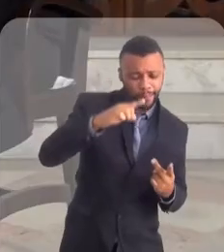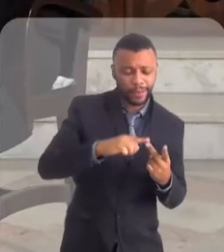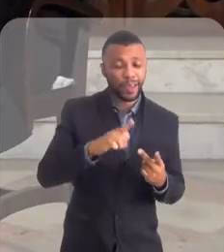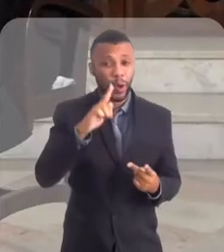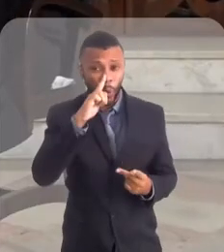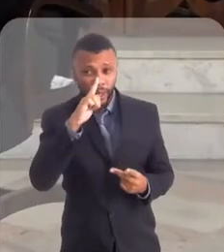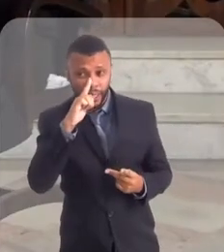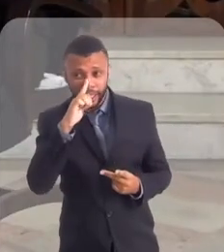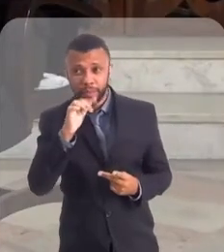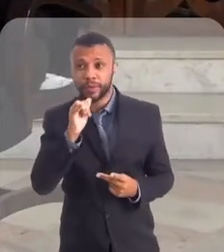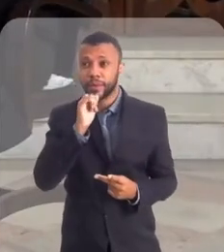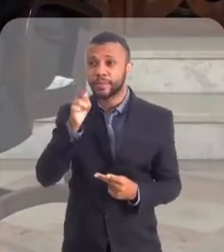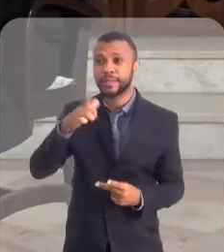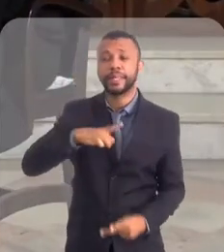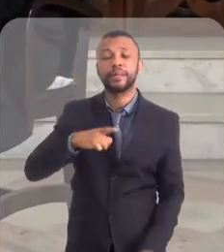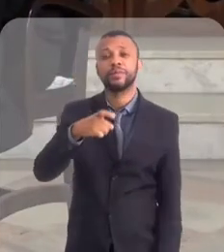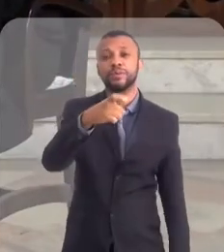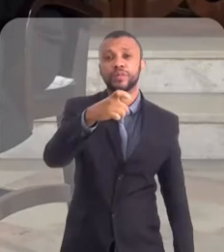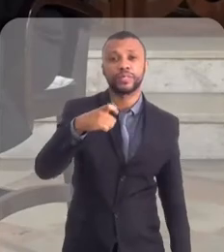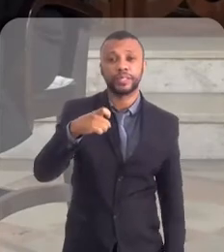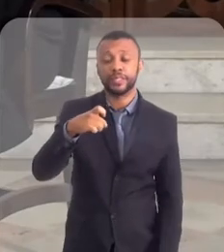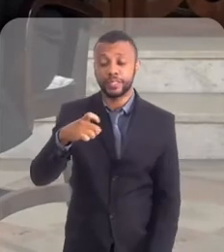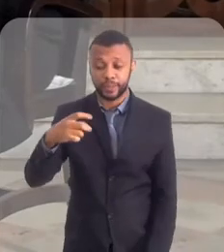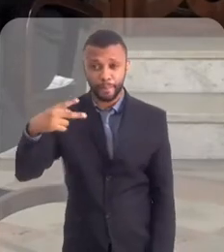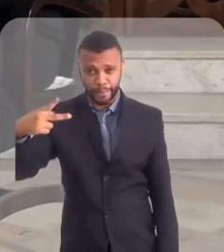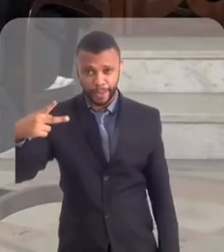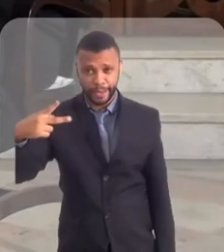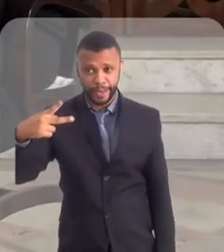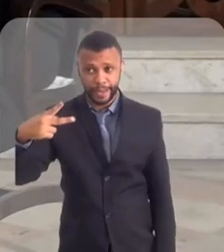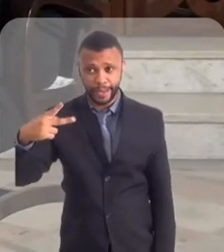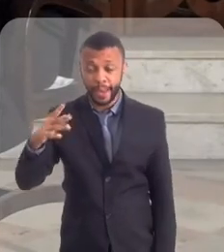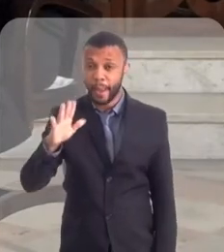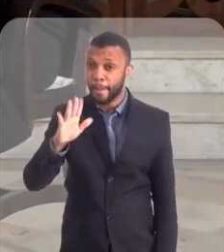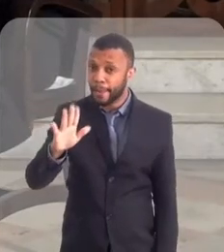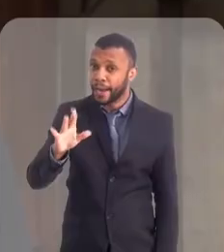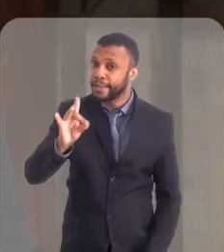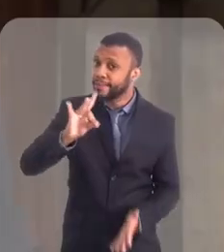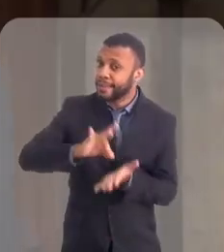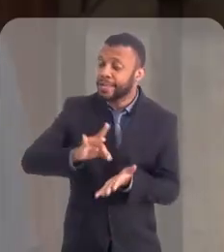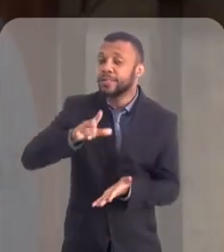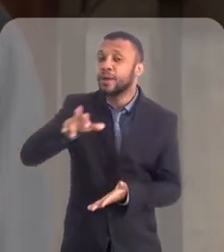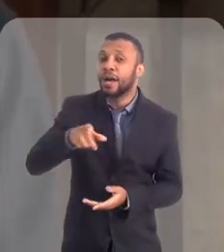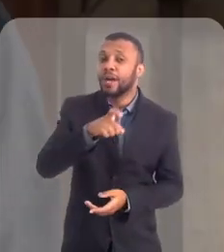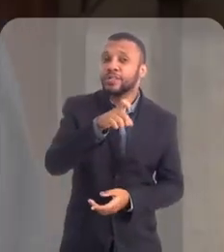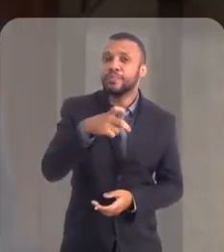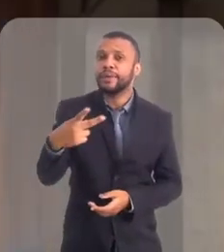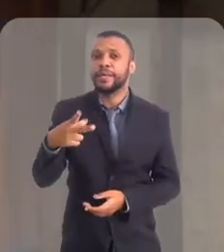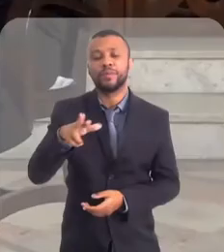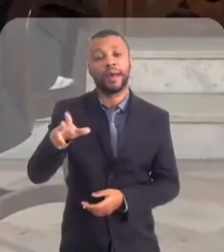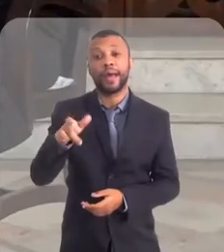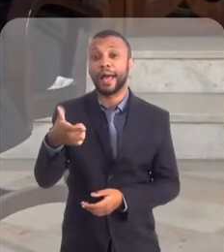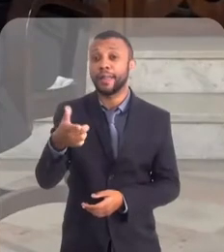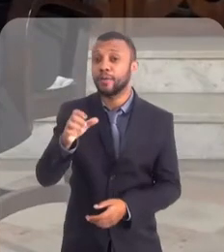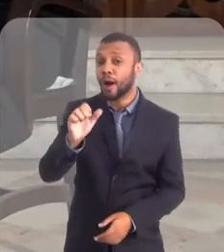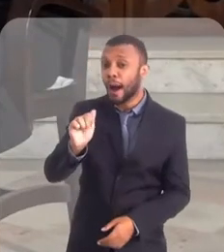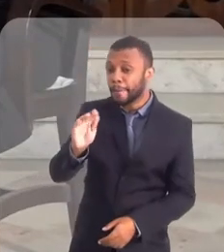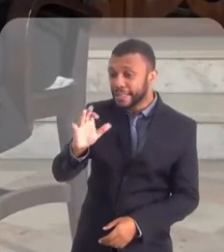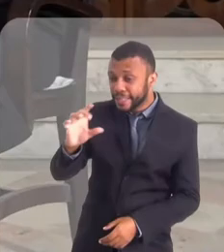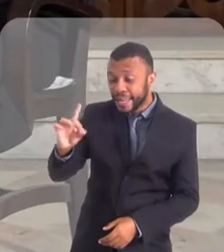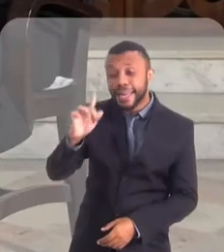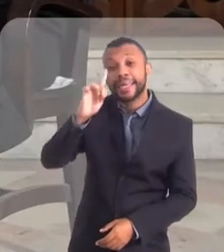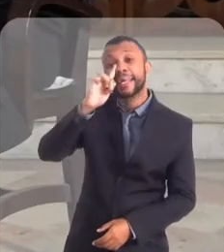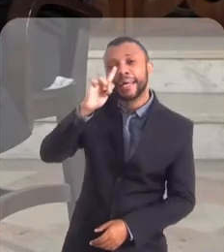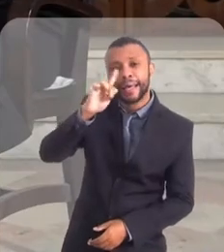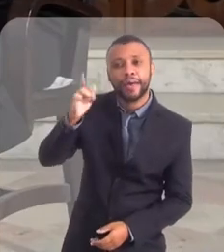árabe. Ali embaixo do cordeiro, você vê como se fosse um X e um P. Isso. Não é isso? Na verdade, não é X e P. São duas letras do